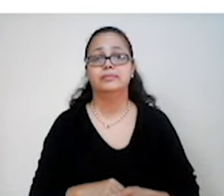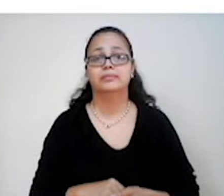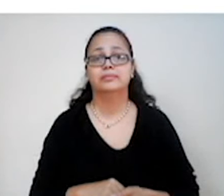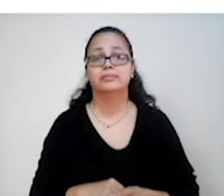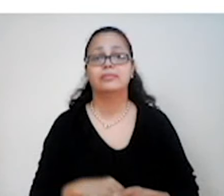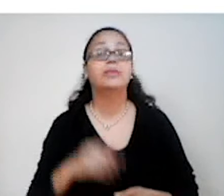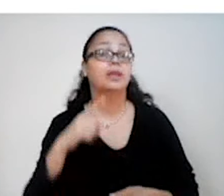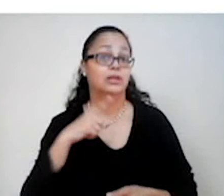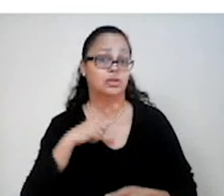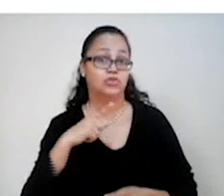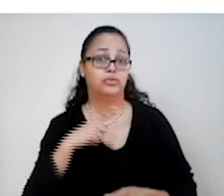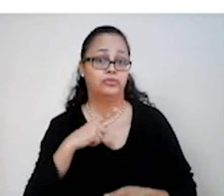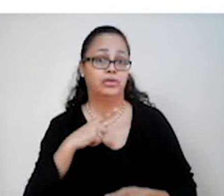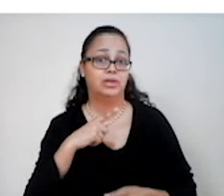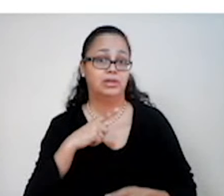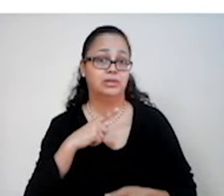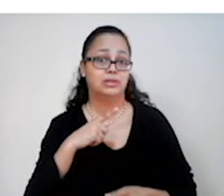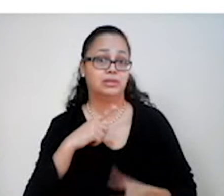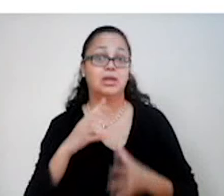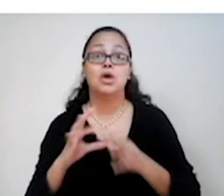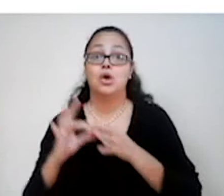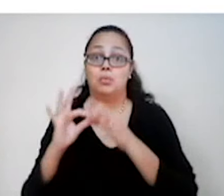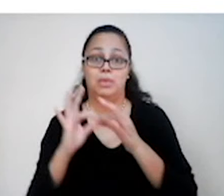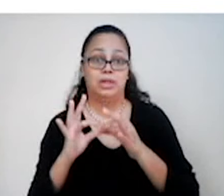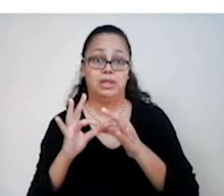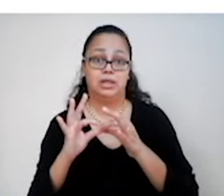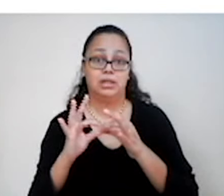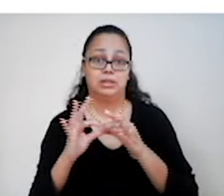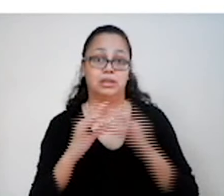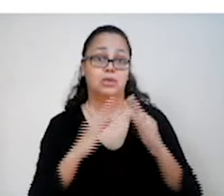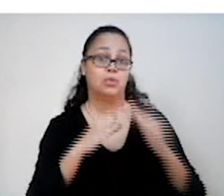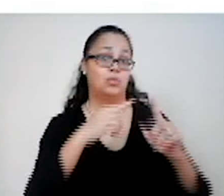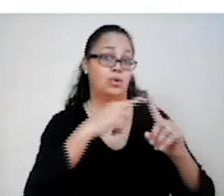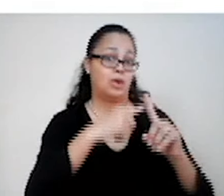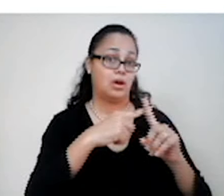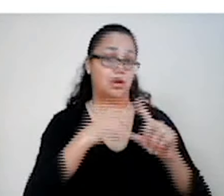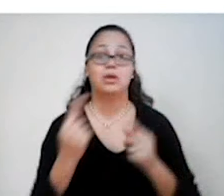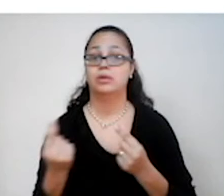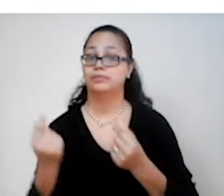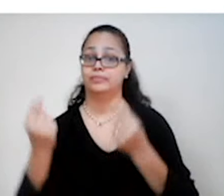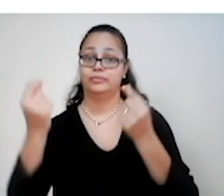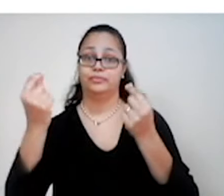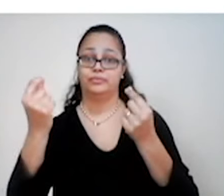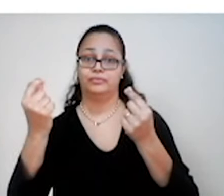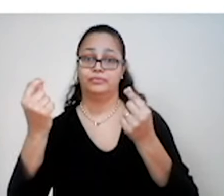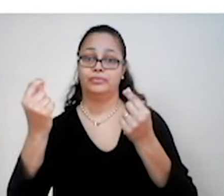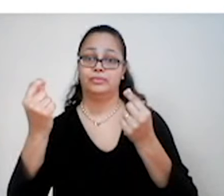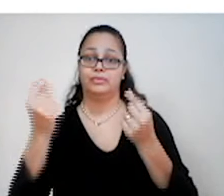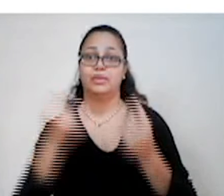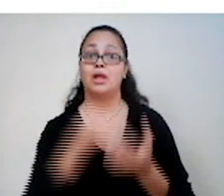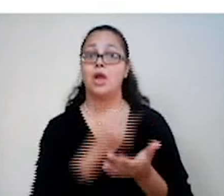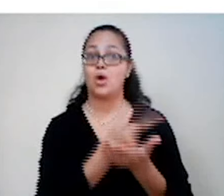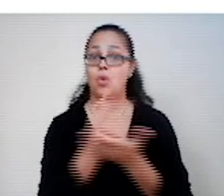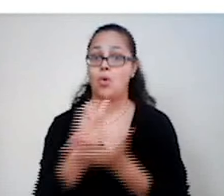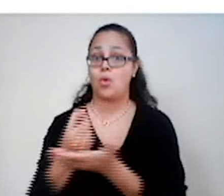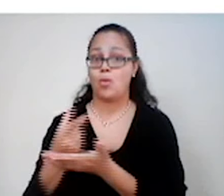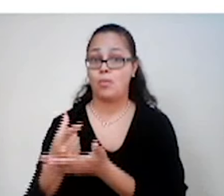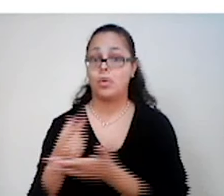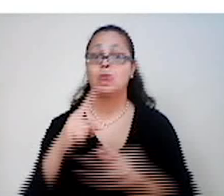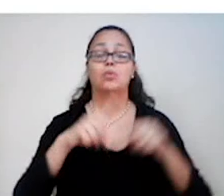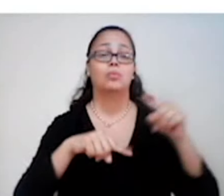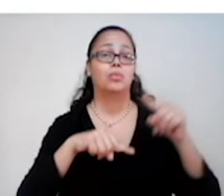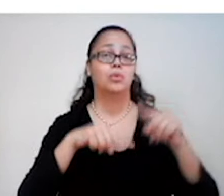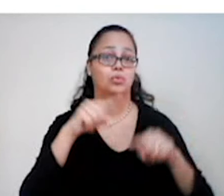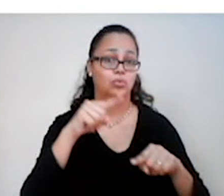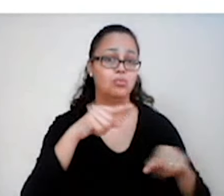houvesse uma interação entre clero e nobreza com os burgueses, comprando bens e